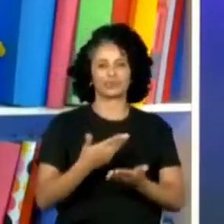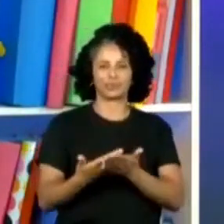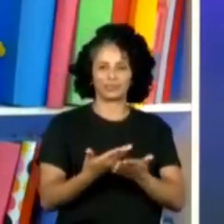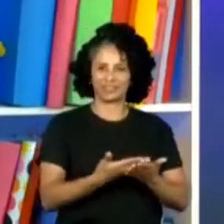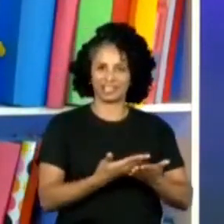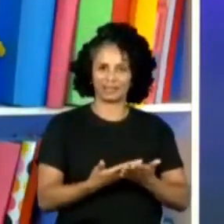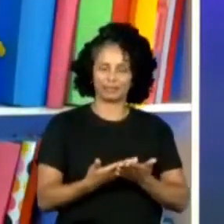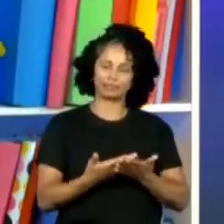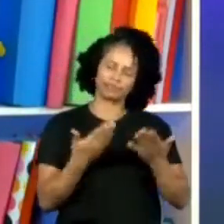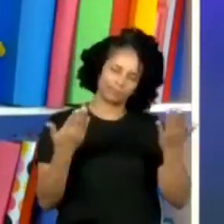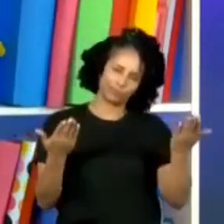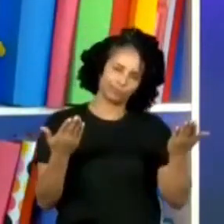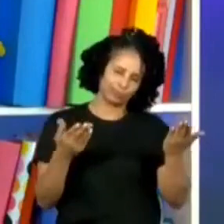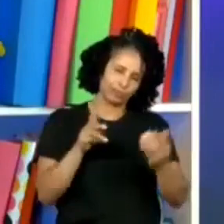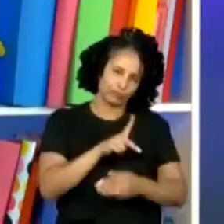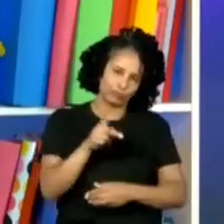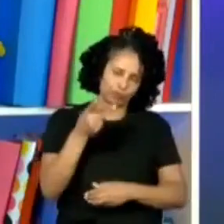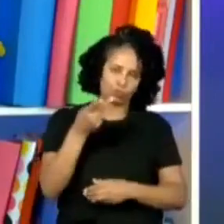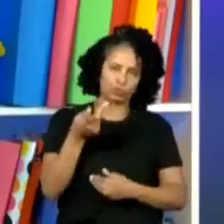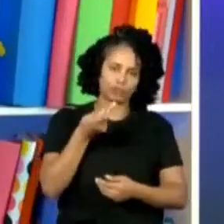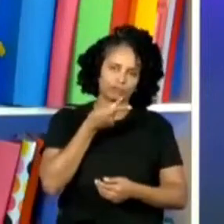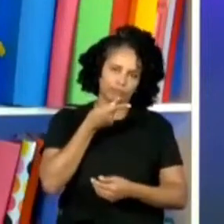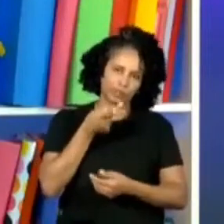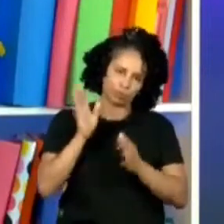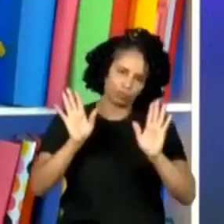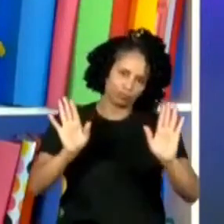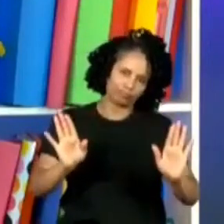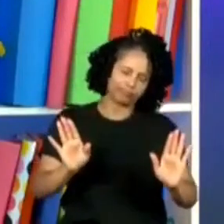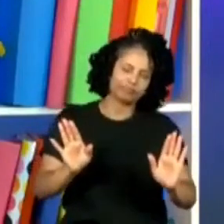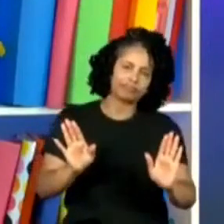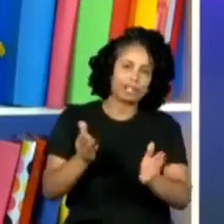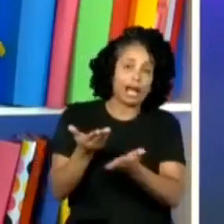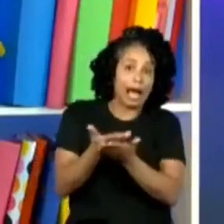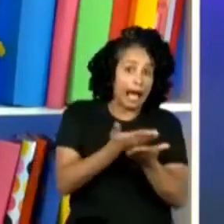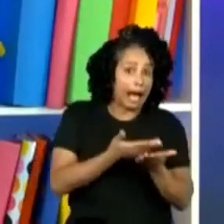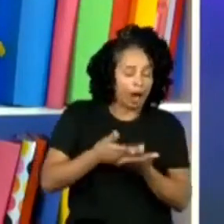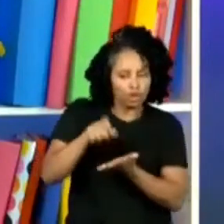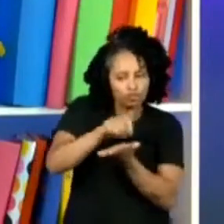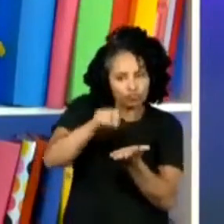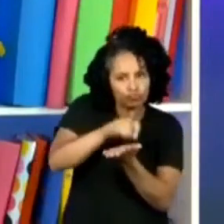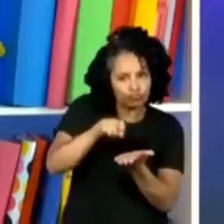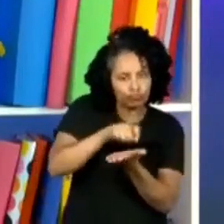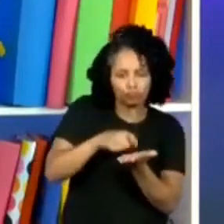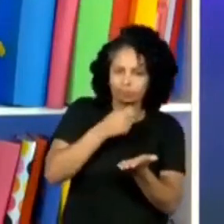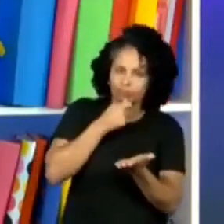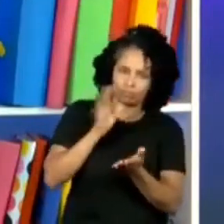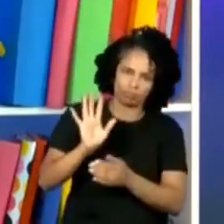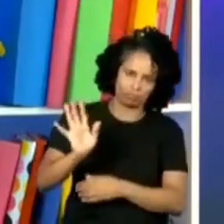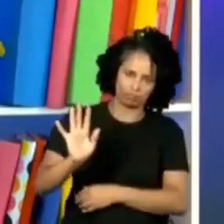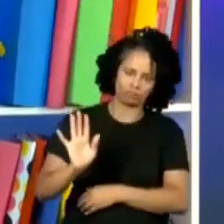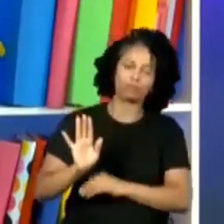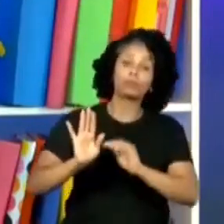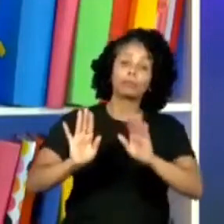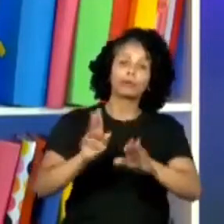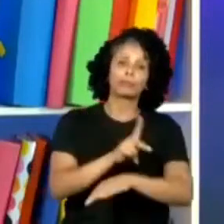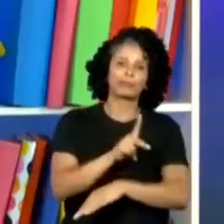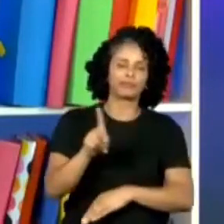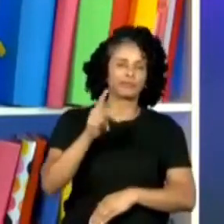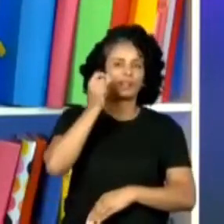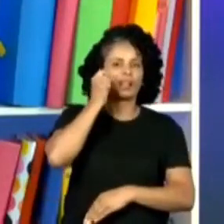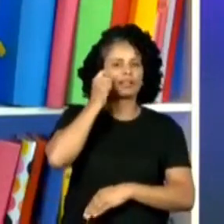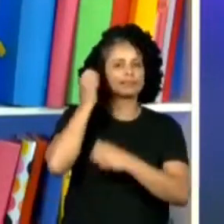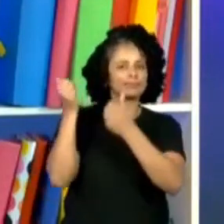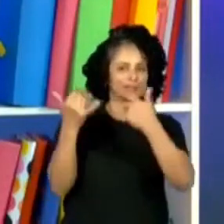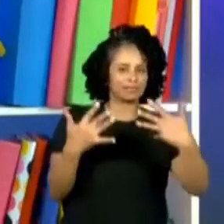Então, como a professora Aline bem disse, não estamos tendo aula agora neste momento, então vou deixar a professora Aline desvendar